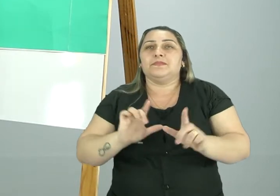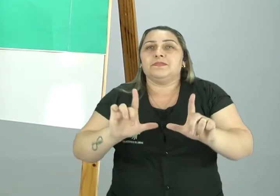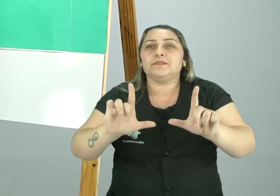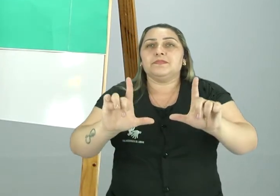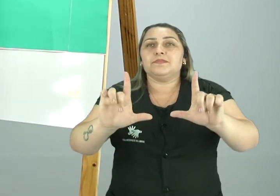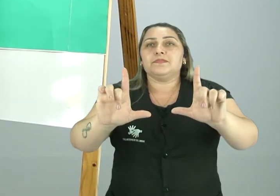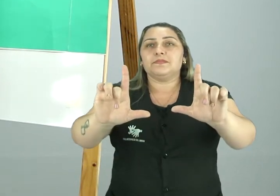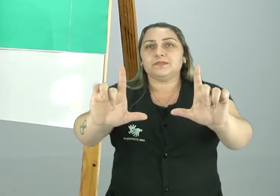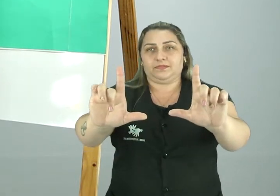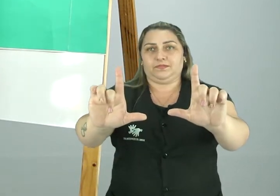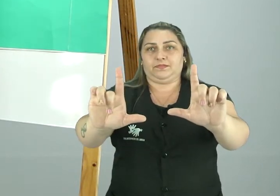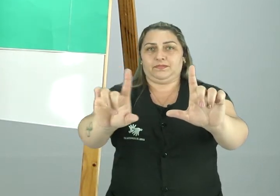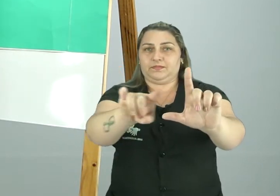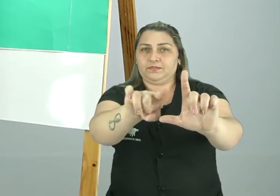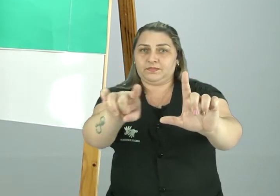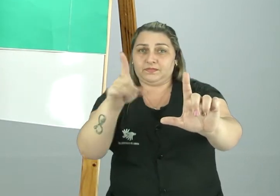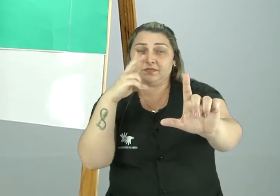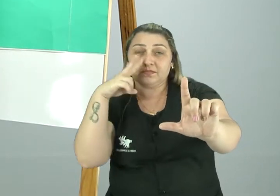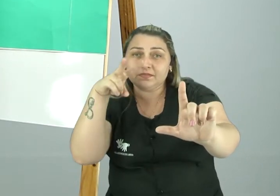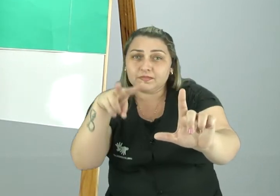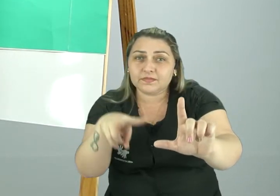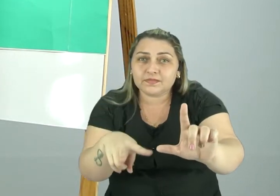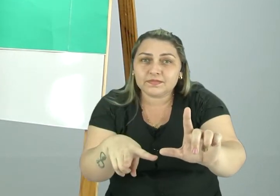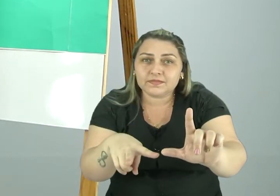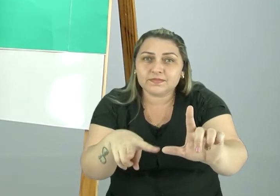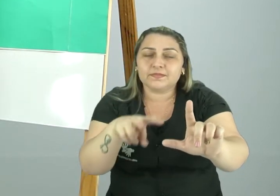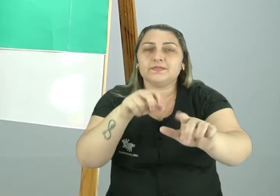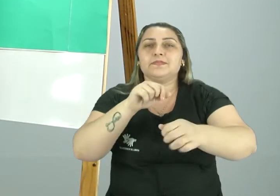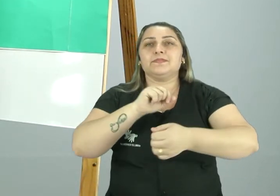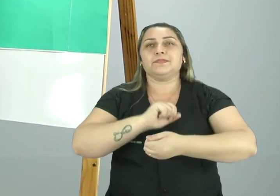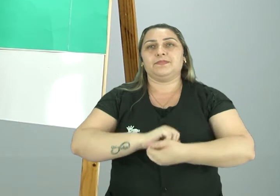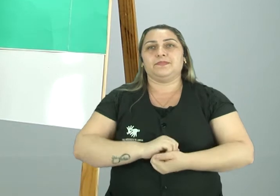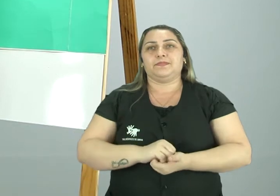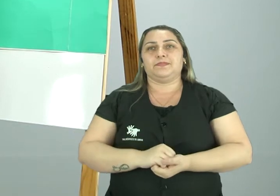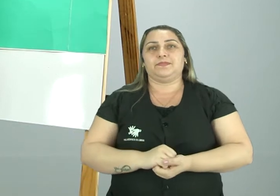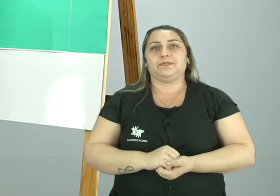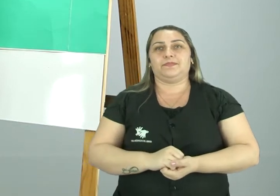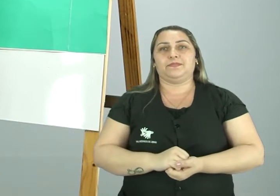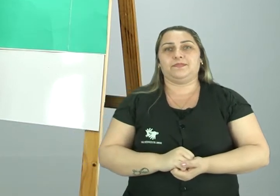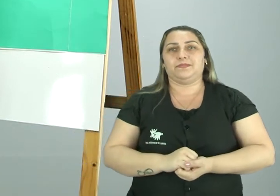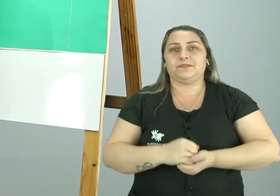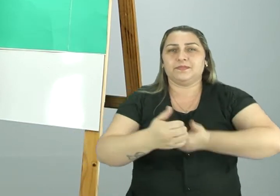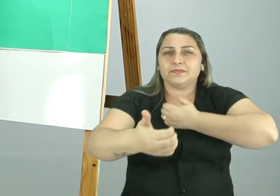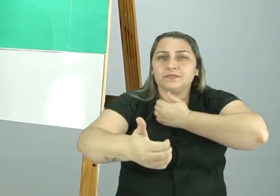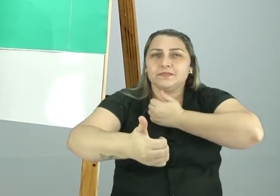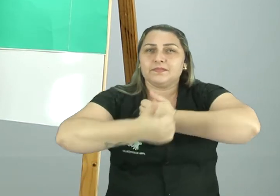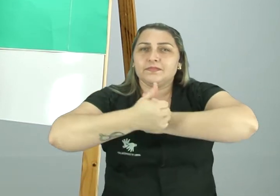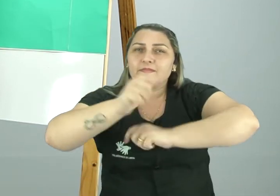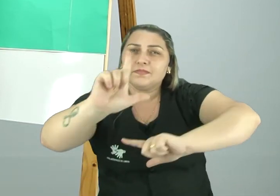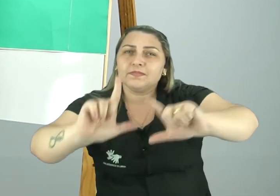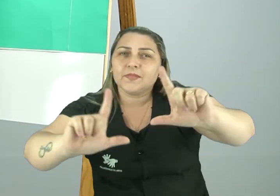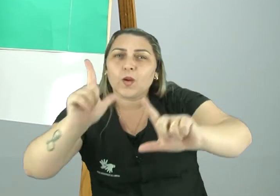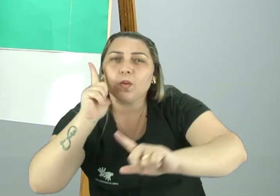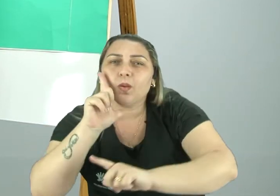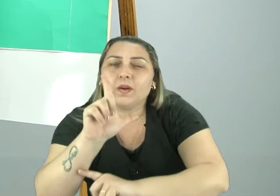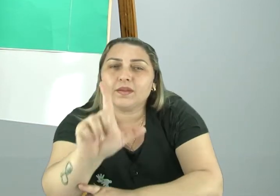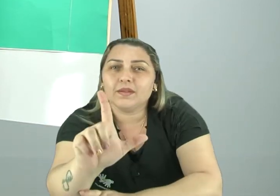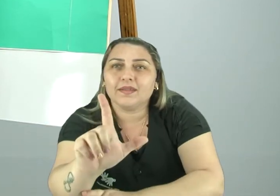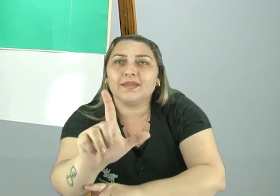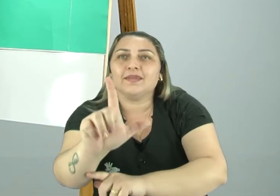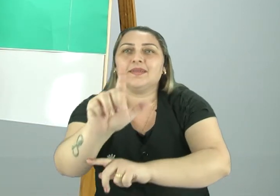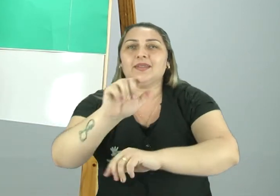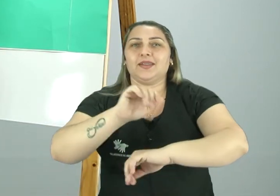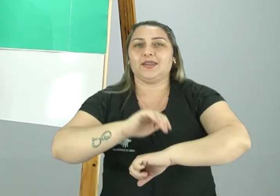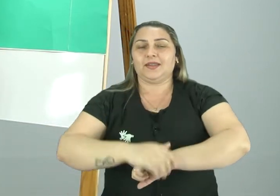mais perto da câmera para vocês observarem. Chegue bem pertinho da TV para vocês... Ver se vocês conseguem,